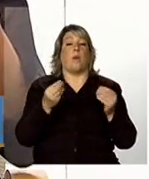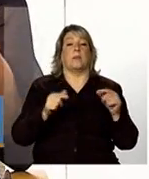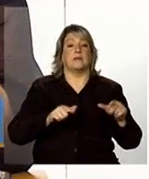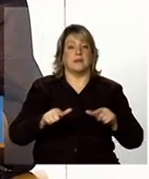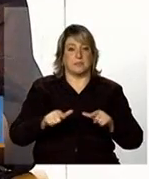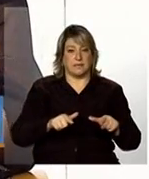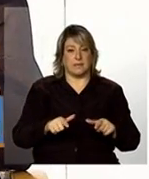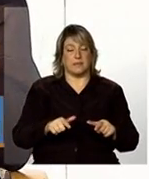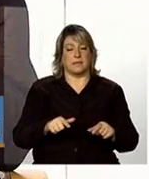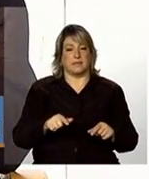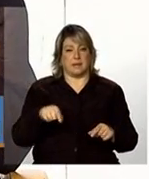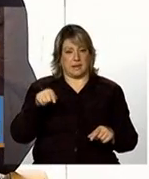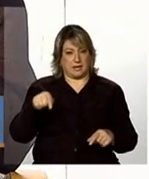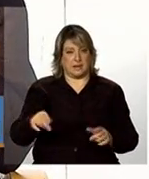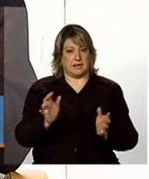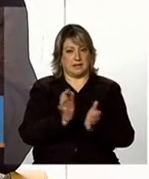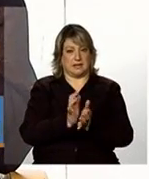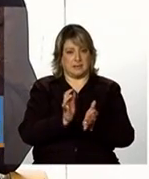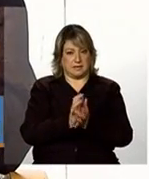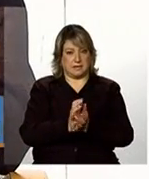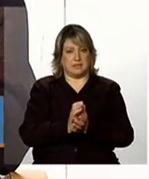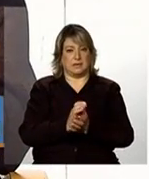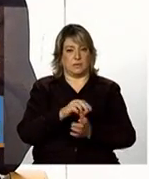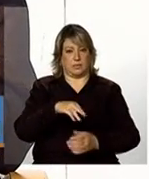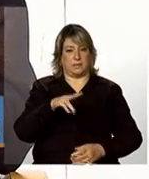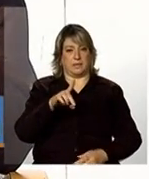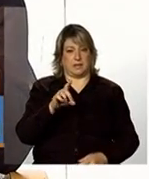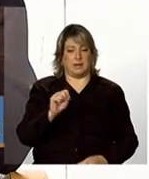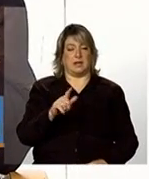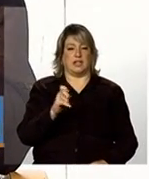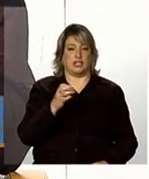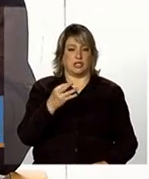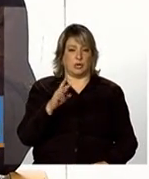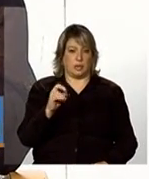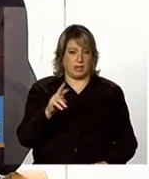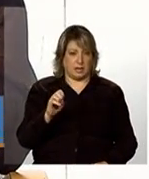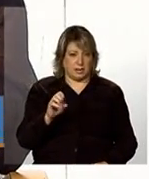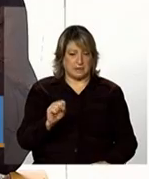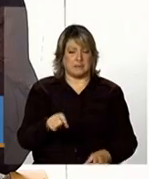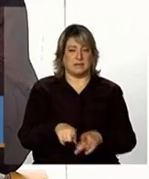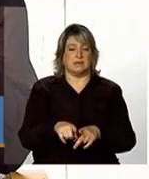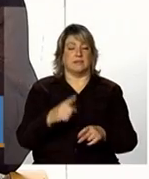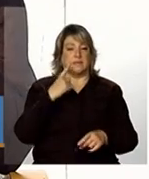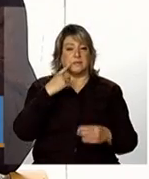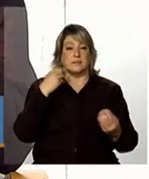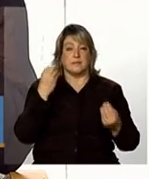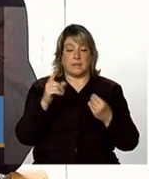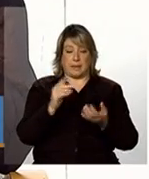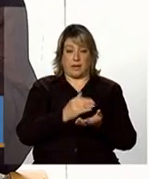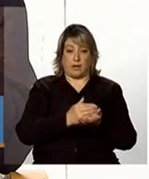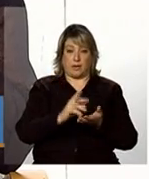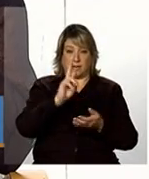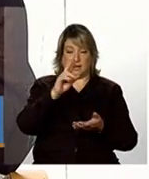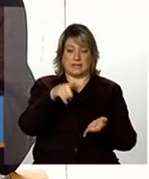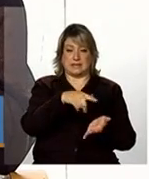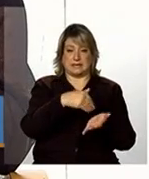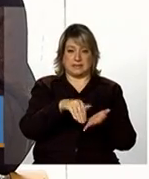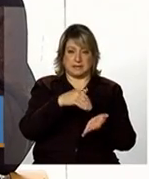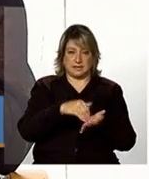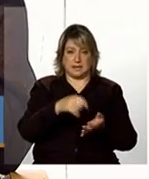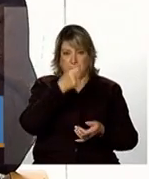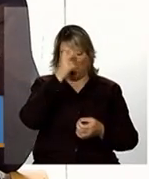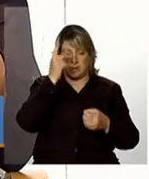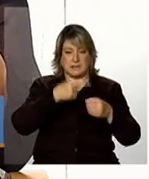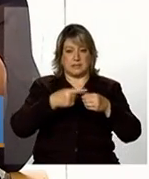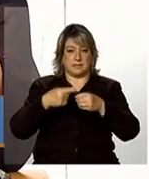aqui em linhas mais gerais devido ao nosso tempo então vamos começar pela responsabilidade da Secretaria Municipal de Assistência Social